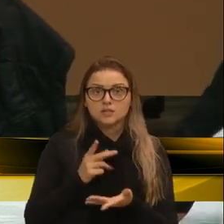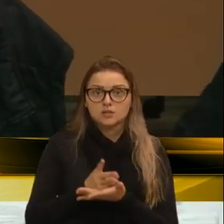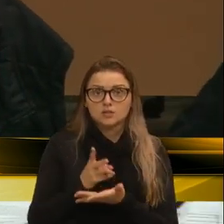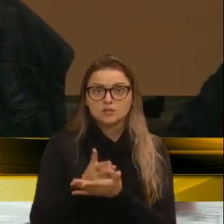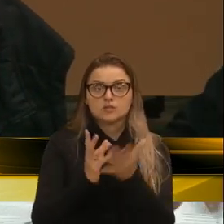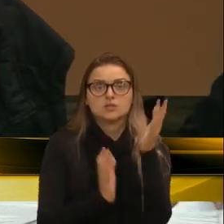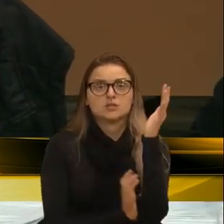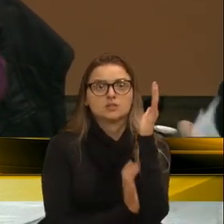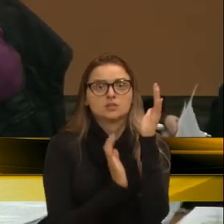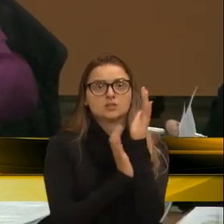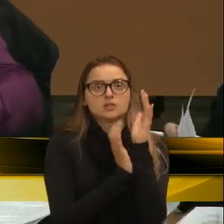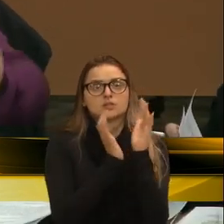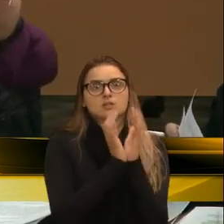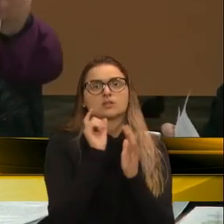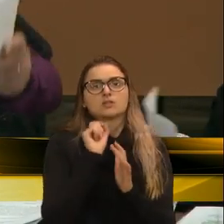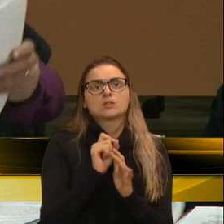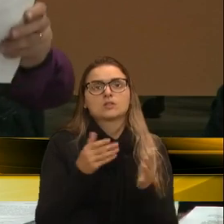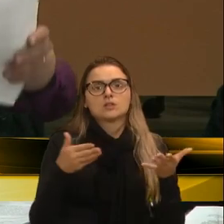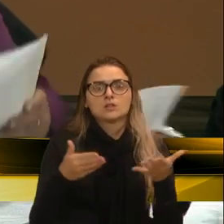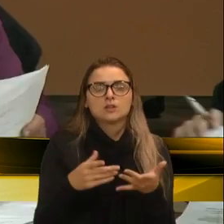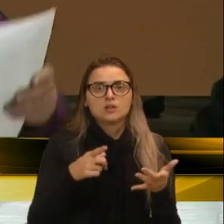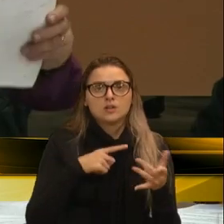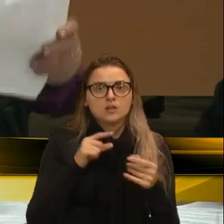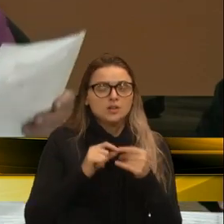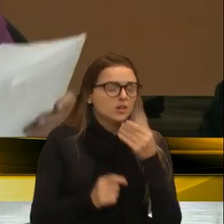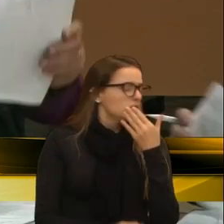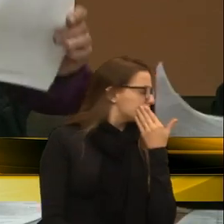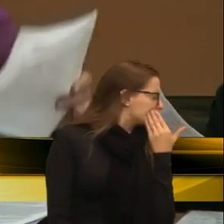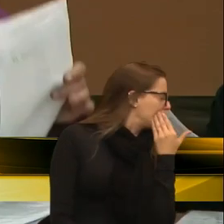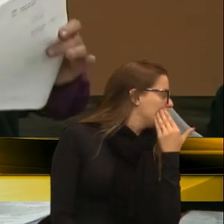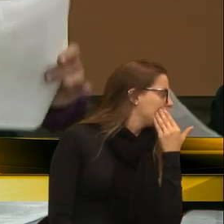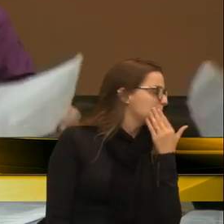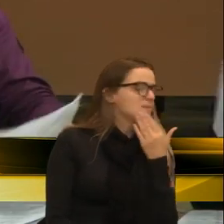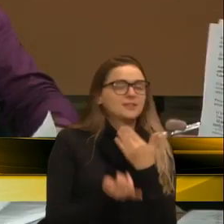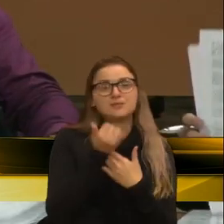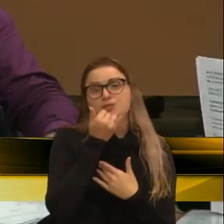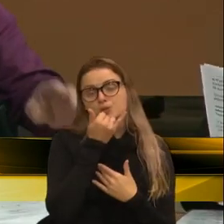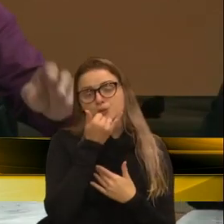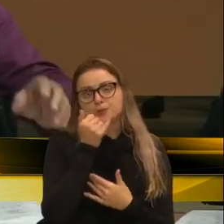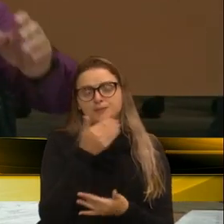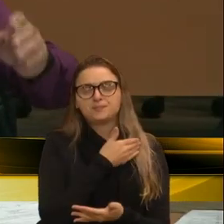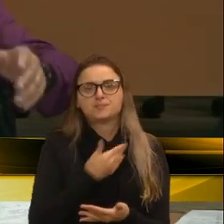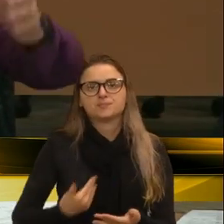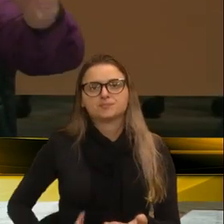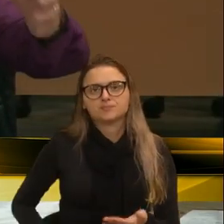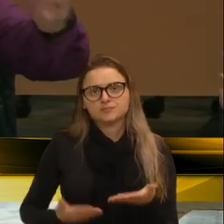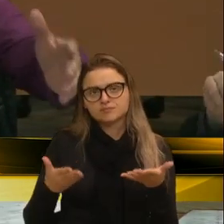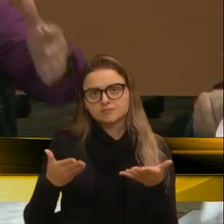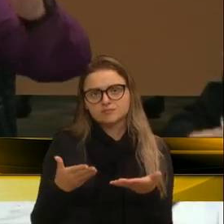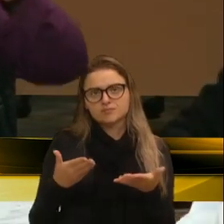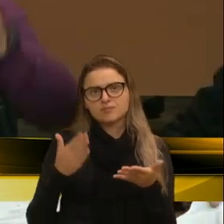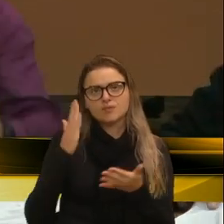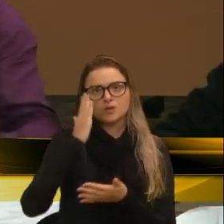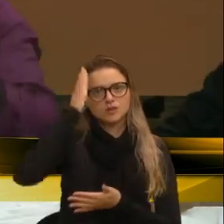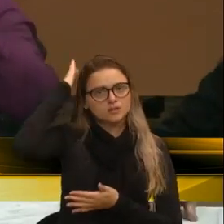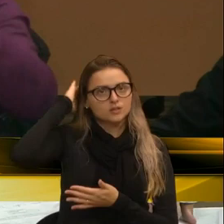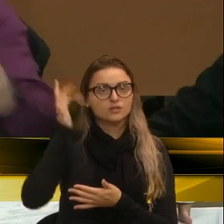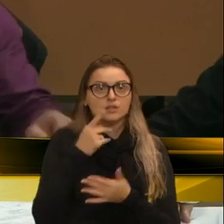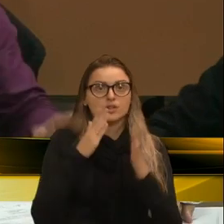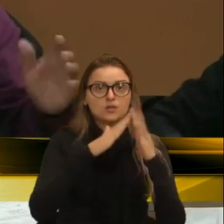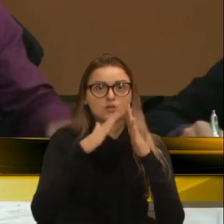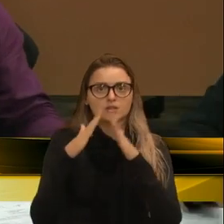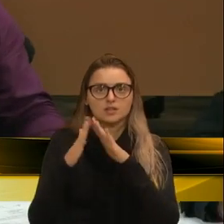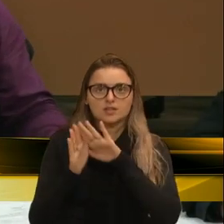burocrática daquilo que vinha sendo feito. Foi este governo que disse que vai retirar as duas casas. Portanto,